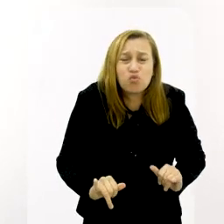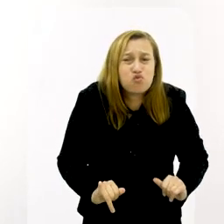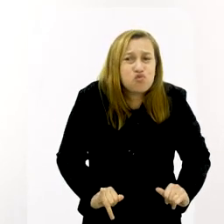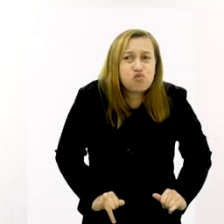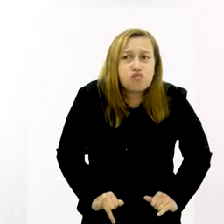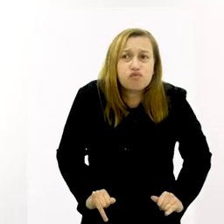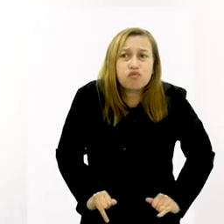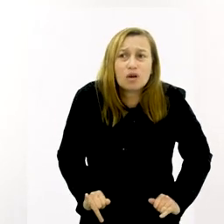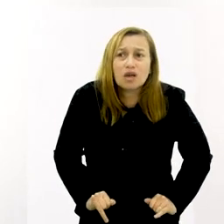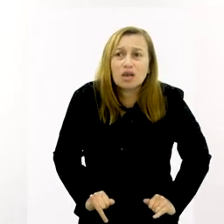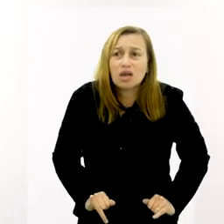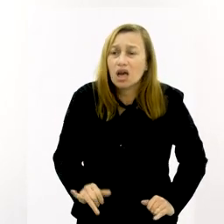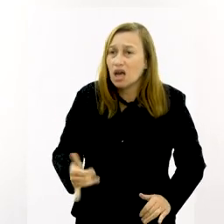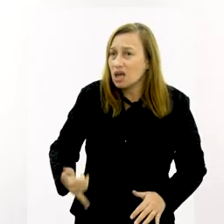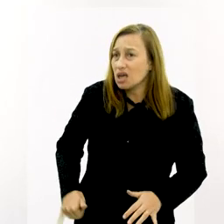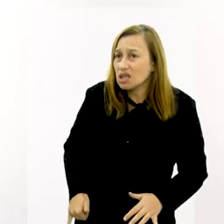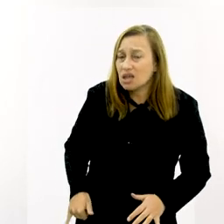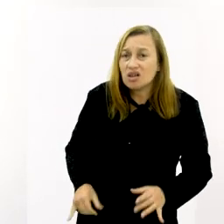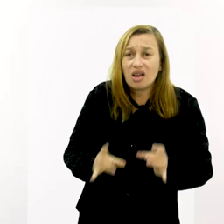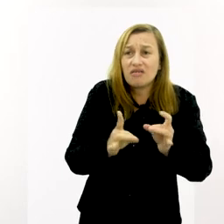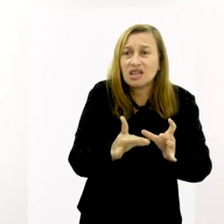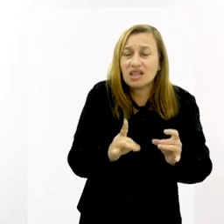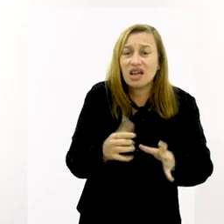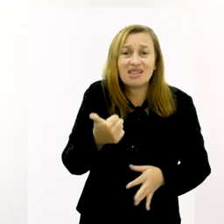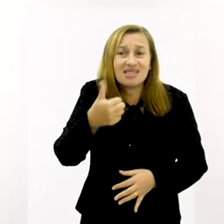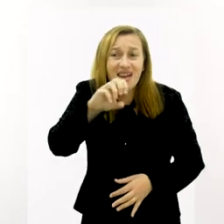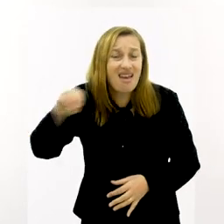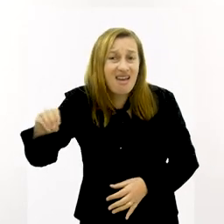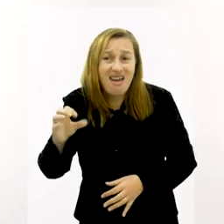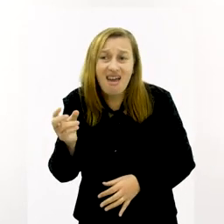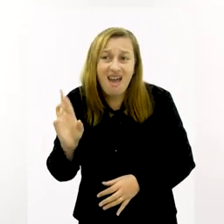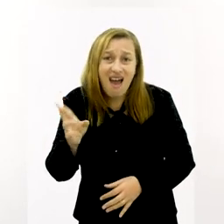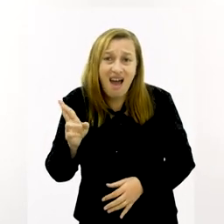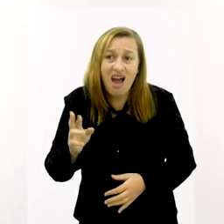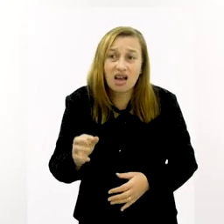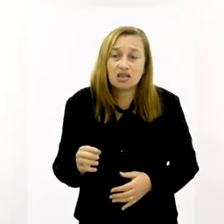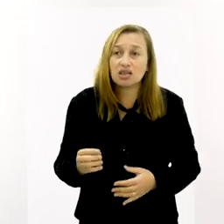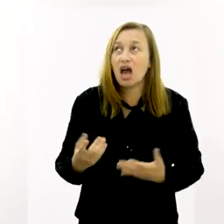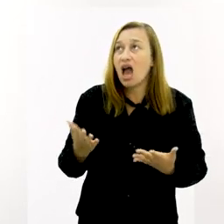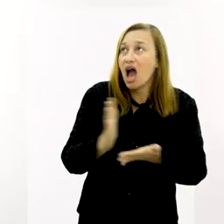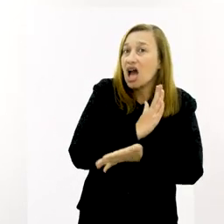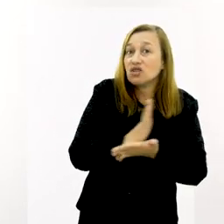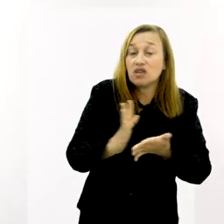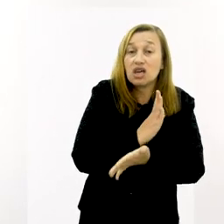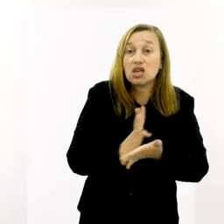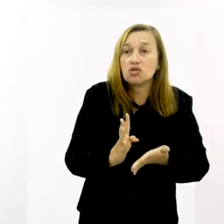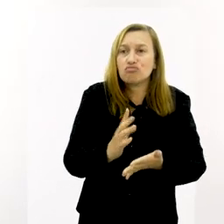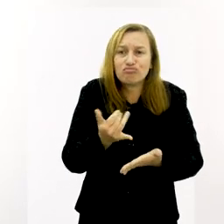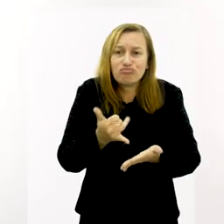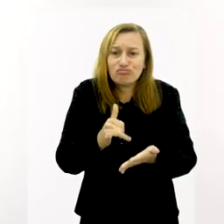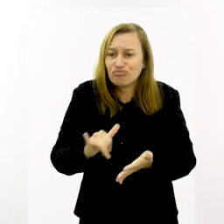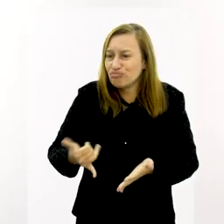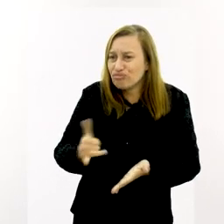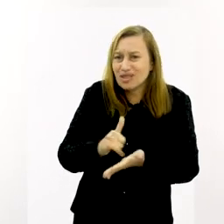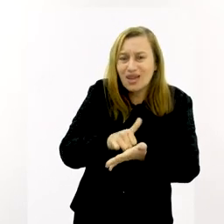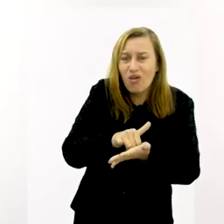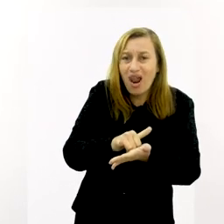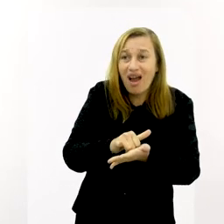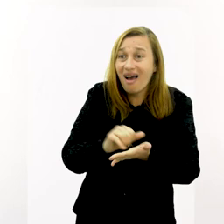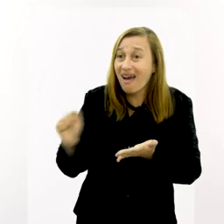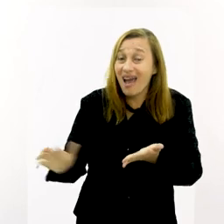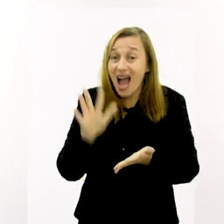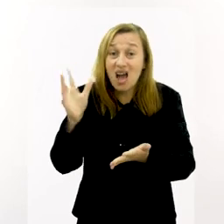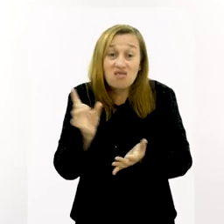nada. Gente, esse celular é vendido a 100 reais. Às vezes um celular de 4 mil reais é vendido a 100 reais.